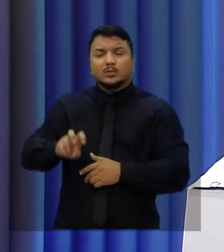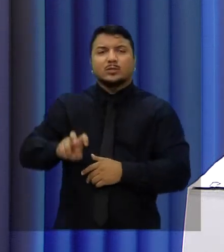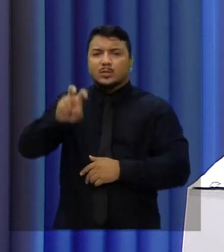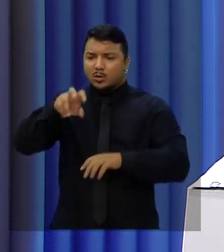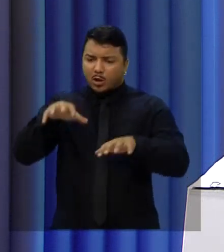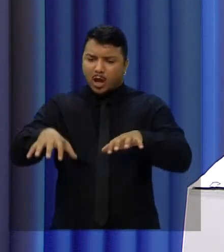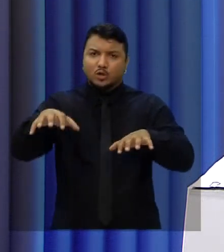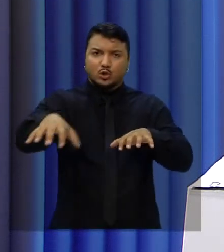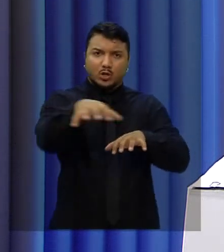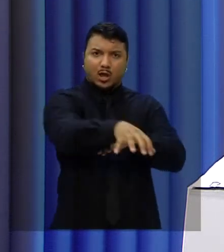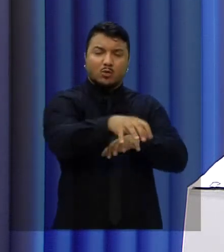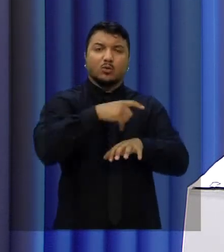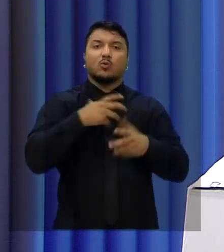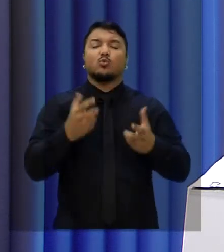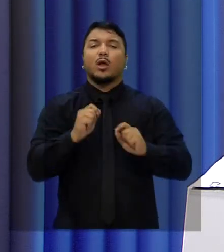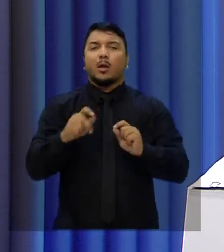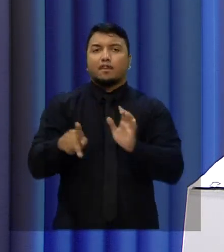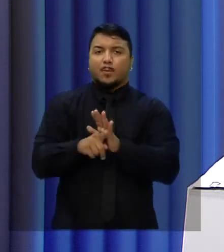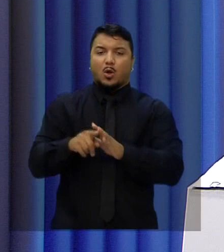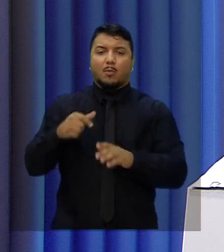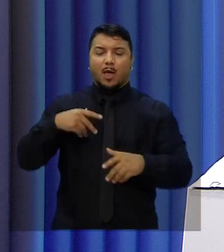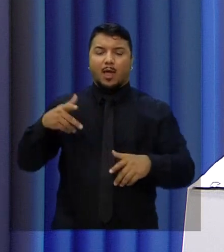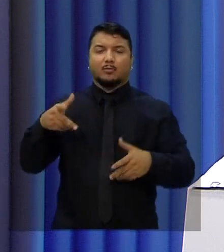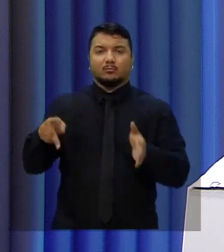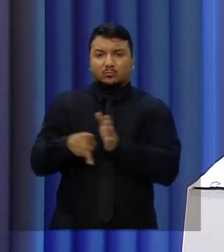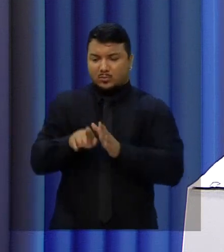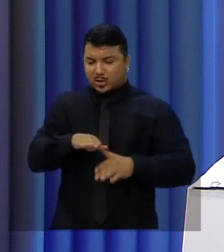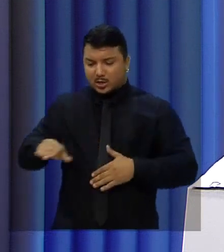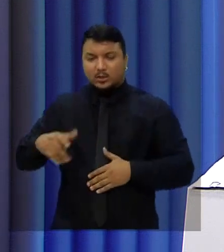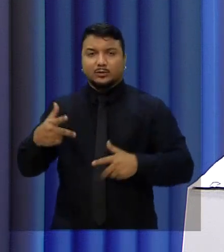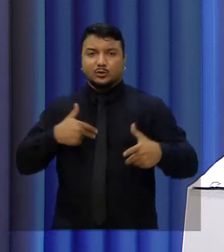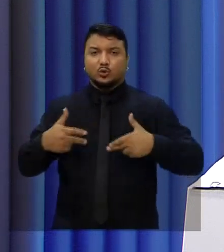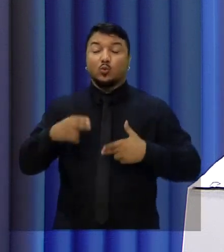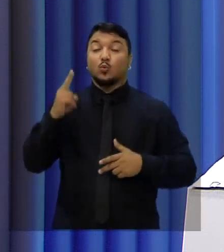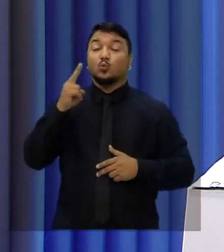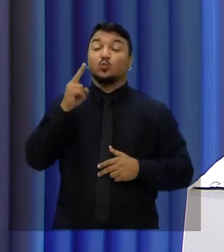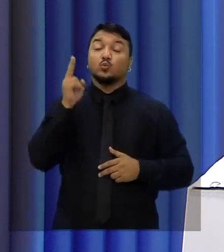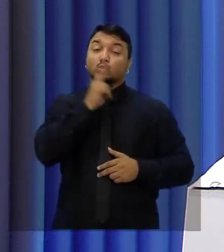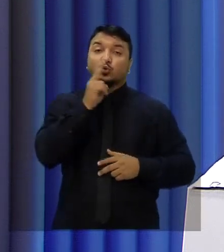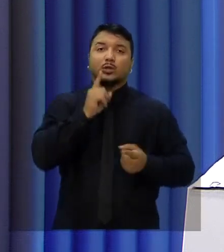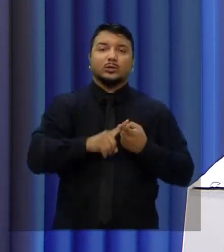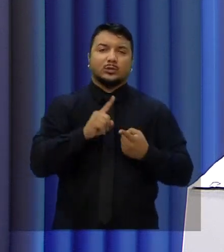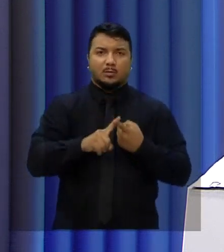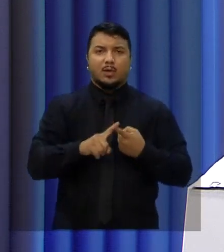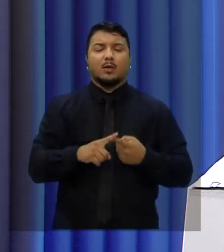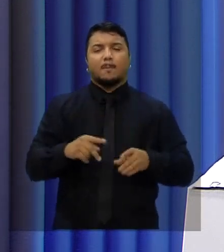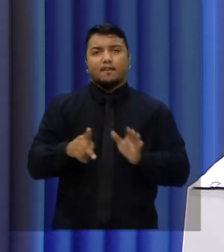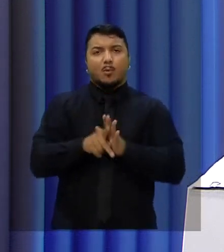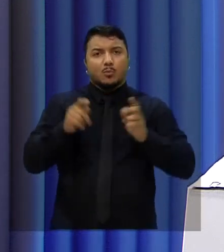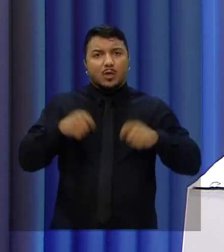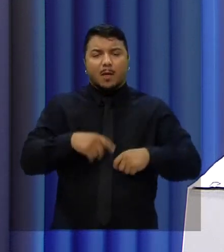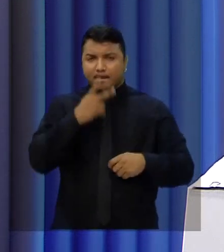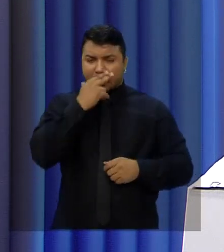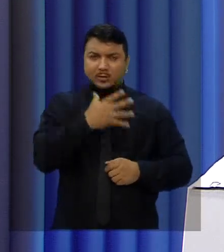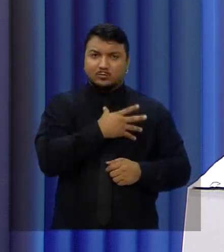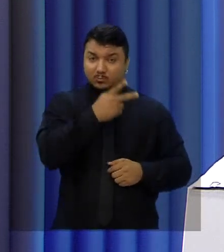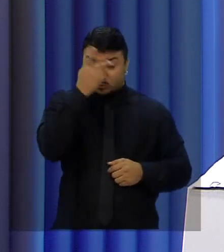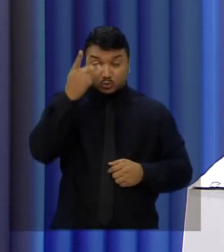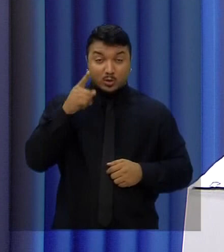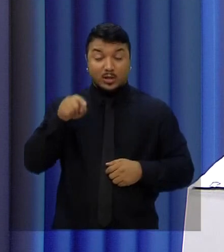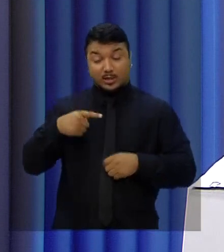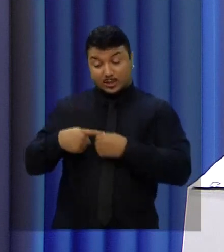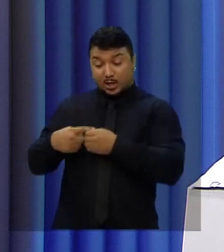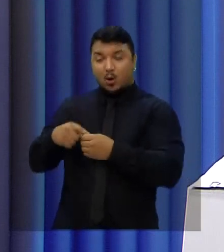ala de pediatria clínica e cirúrgica, que possa ter emergência pediátrica, para que nenhum filho do interior, no